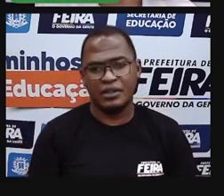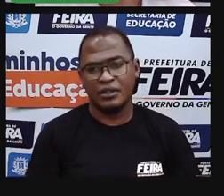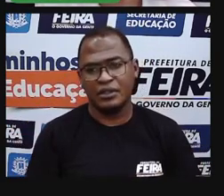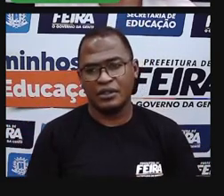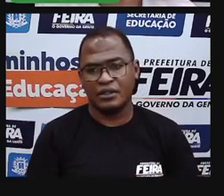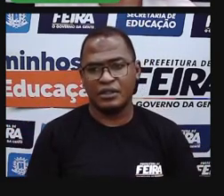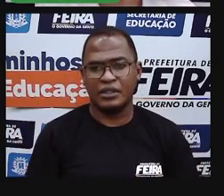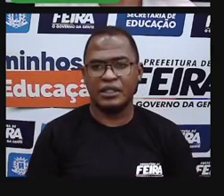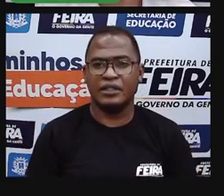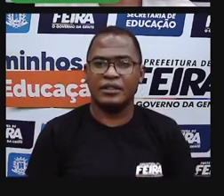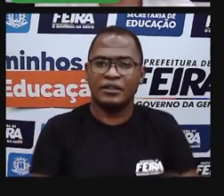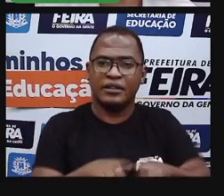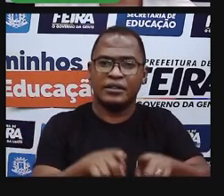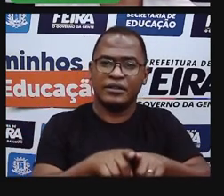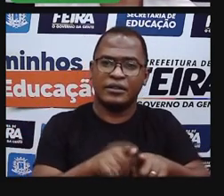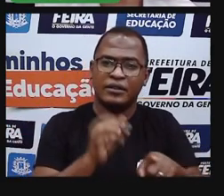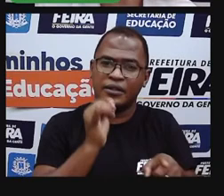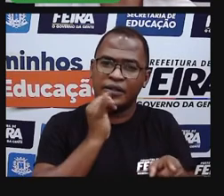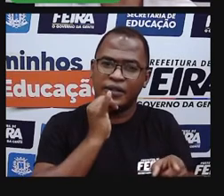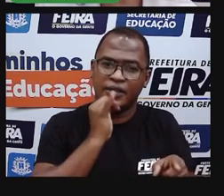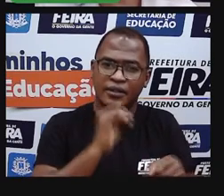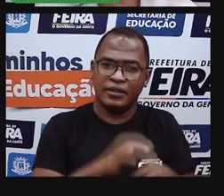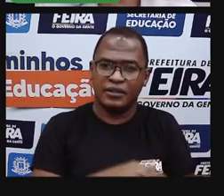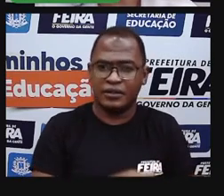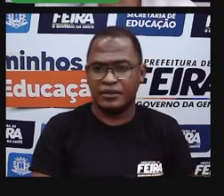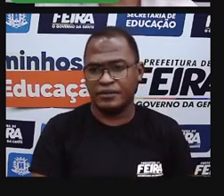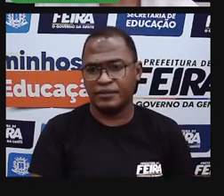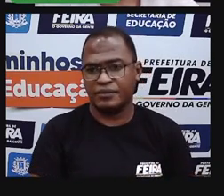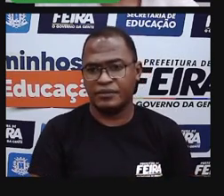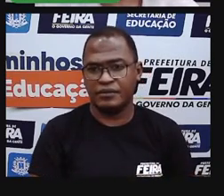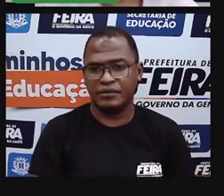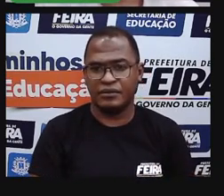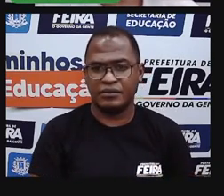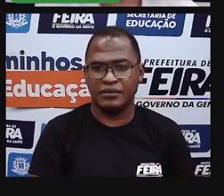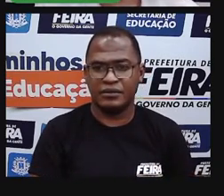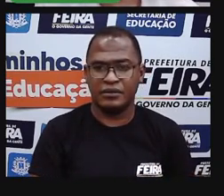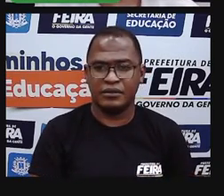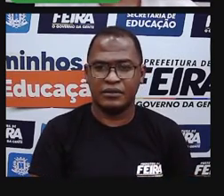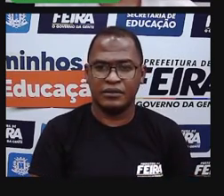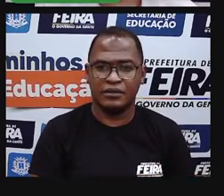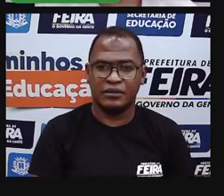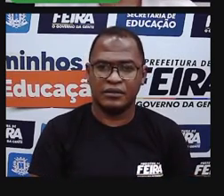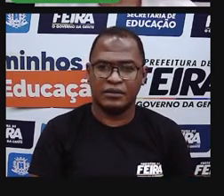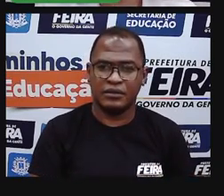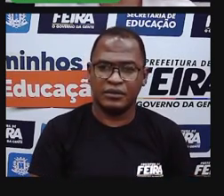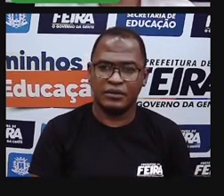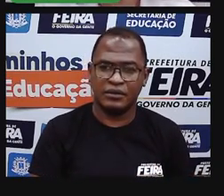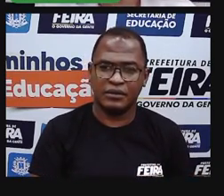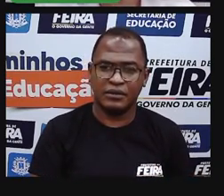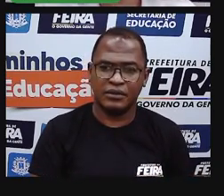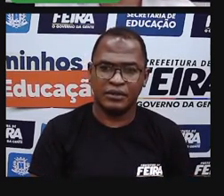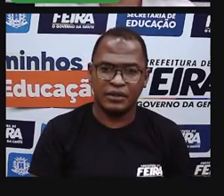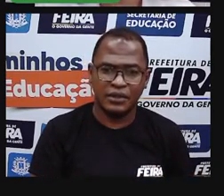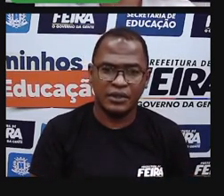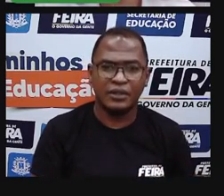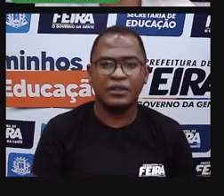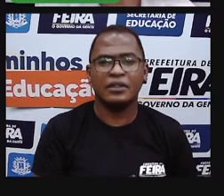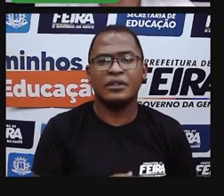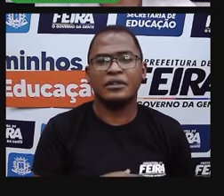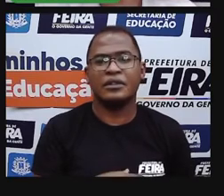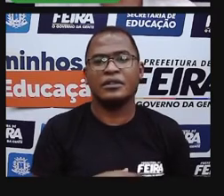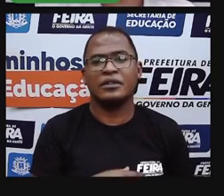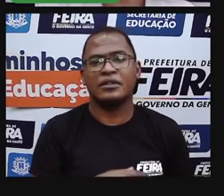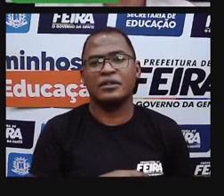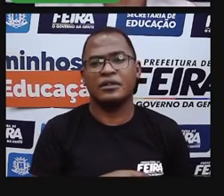também podem ser classificados segundo o valor dos imóveis que se encontram. Portanto, os elementos observados de acordo com o senso comum